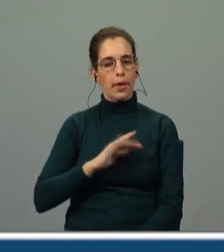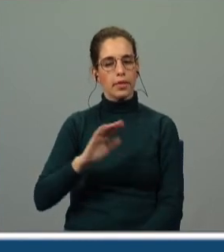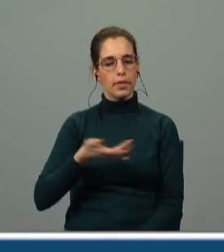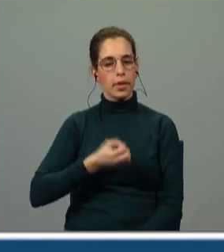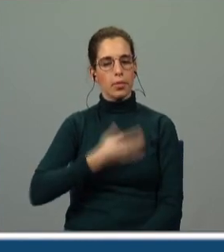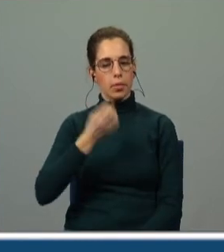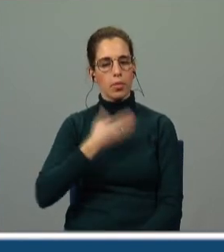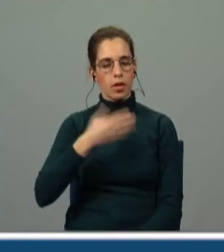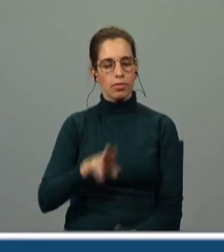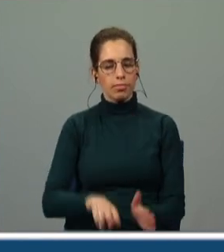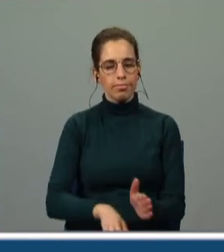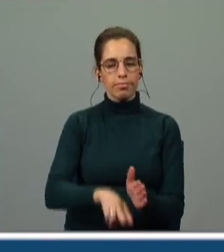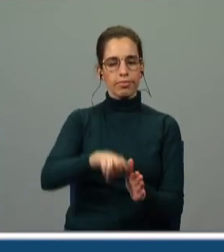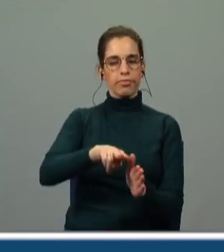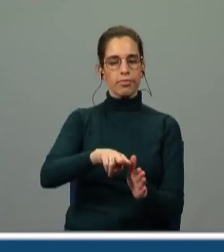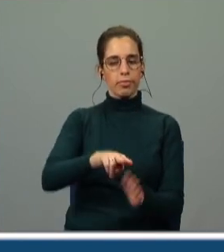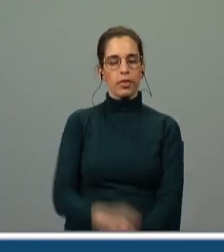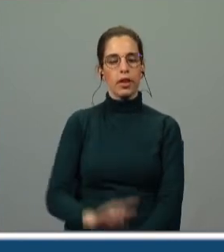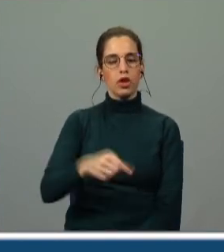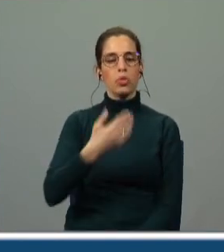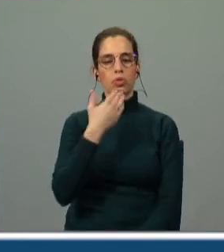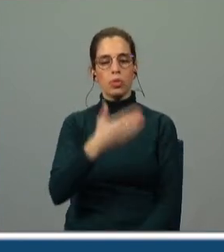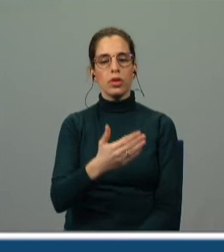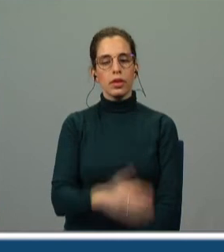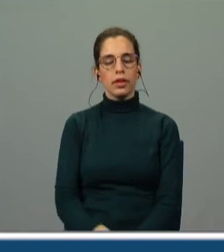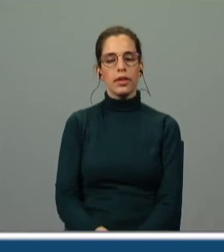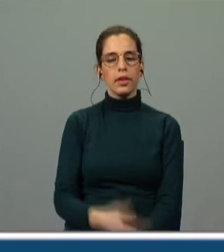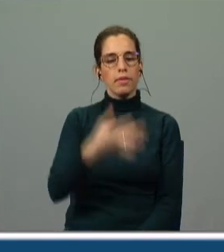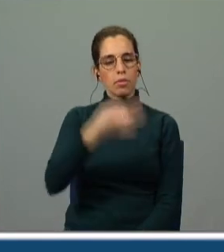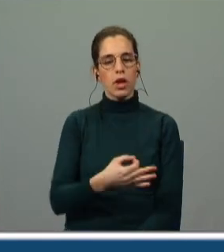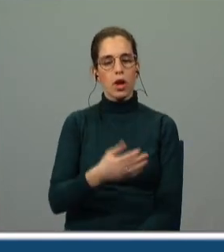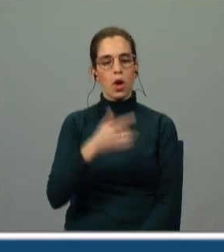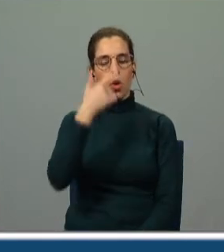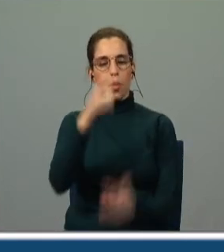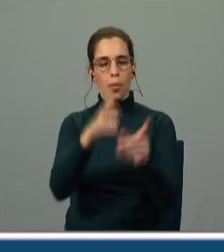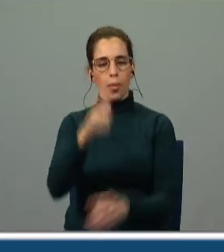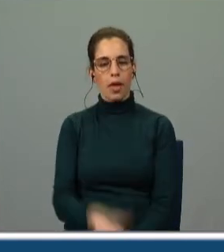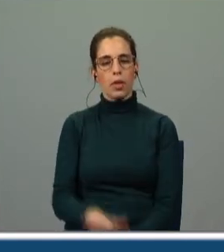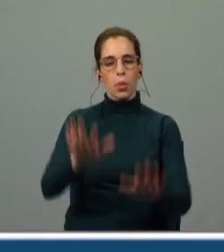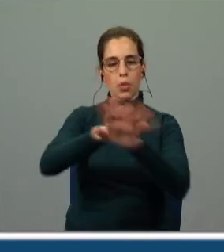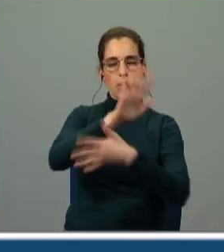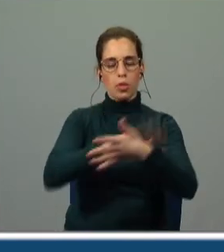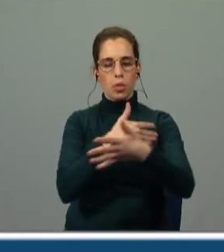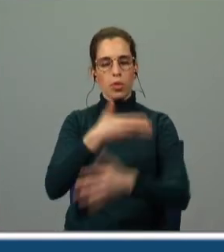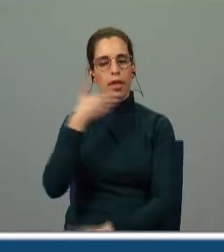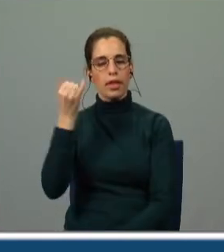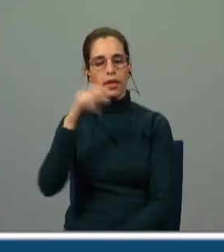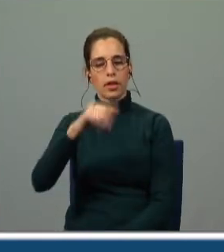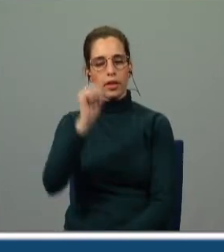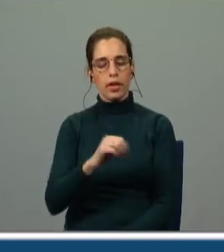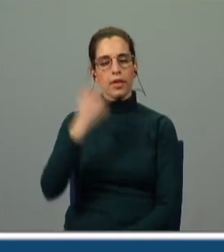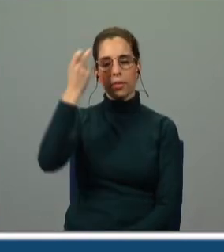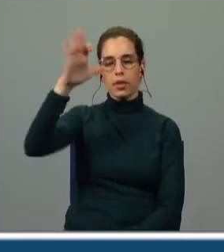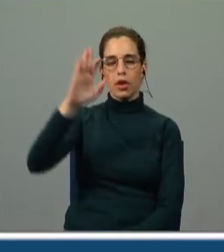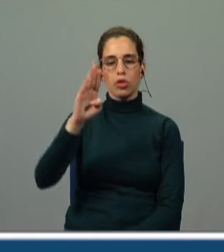caída à sua altura e pedir-lhes depois fidelidade humana ao mito do poeta à linda Inês à eterna Julieta